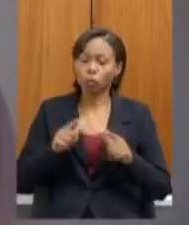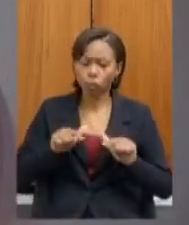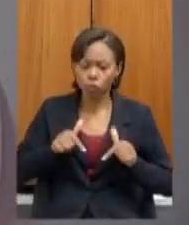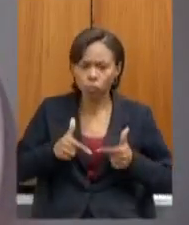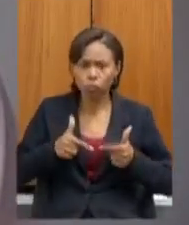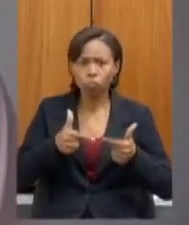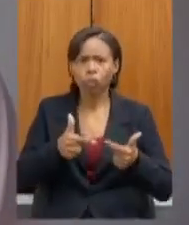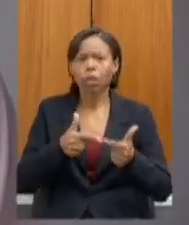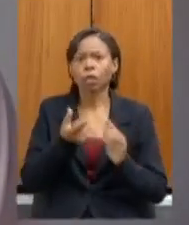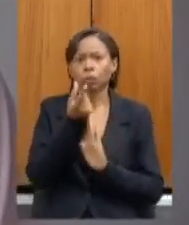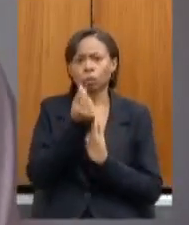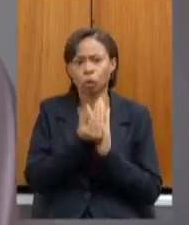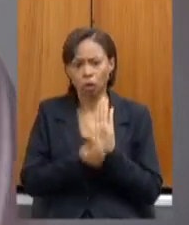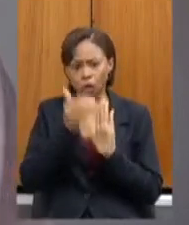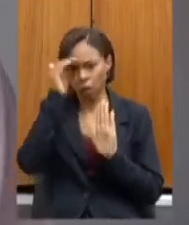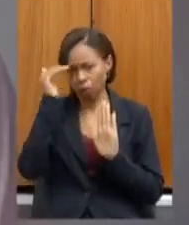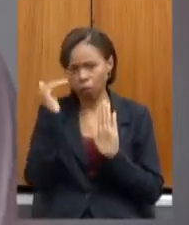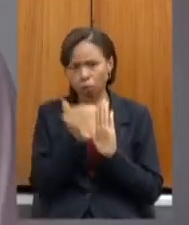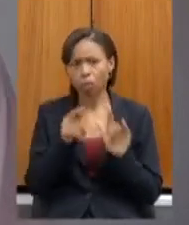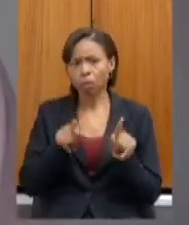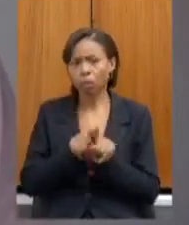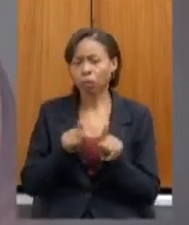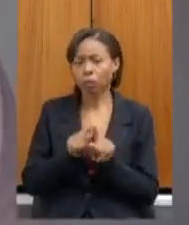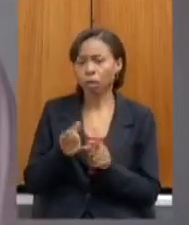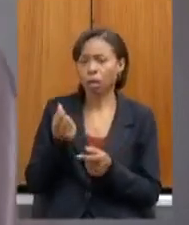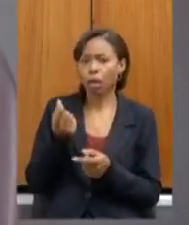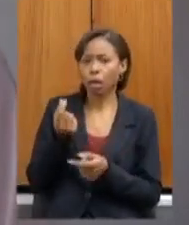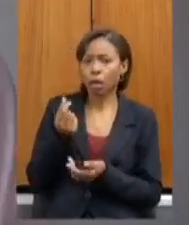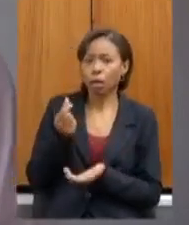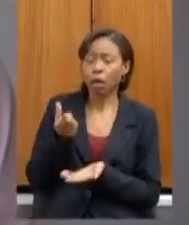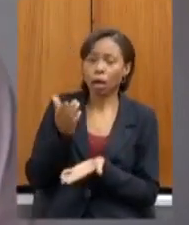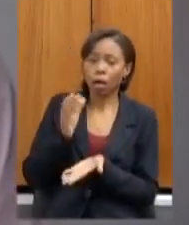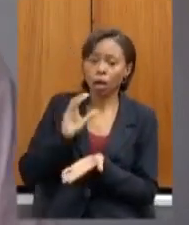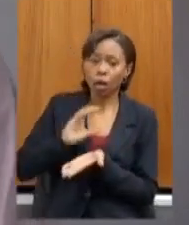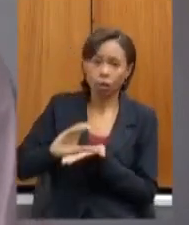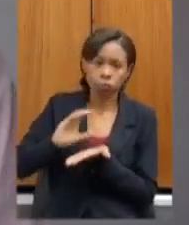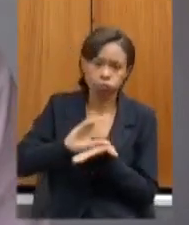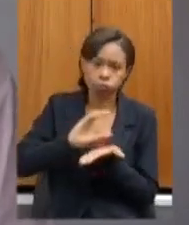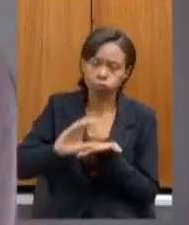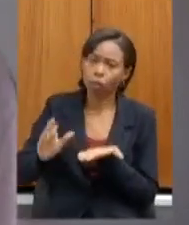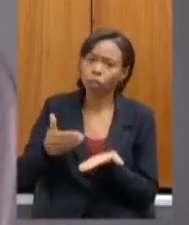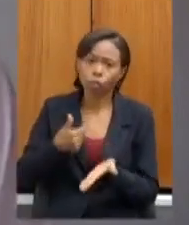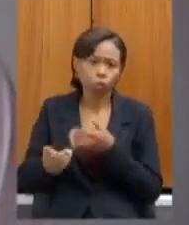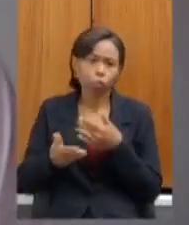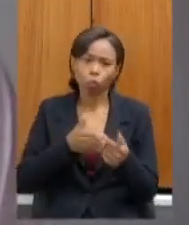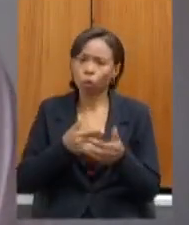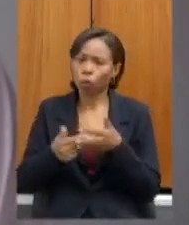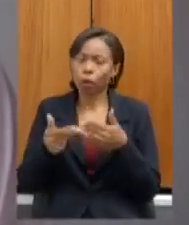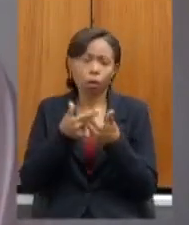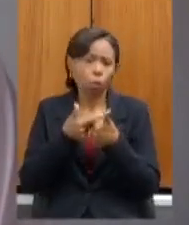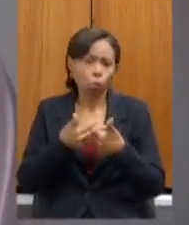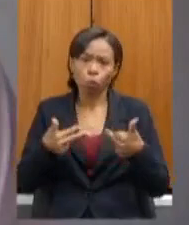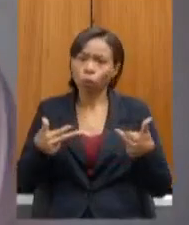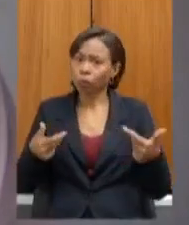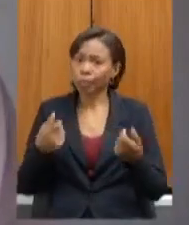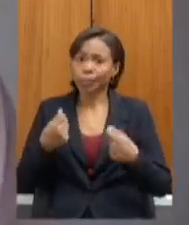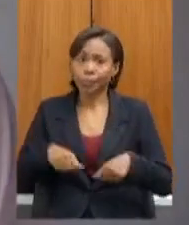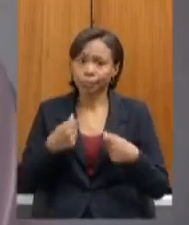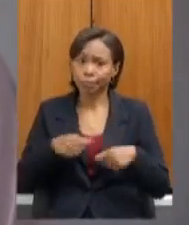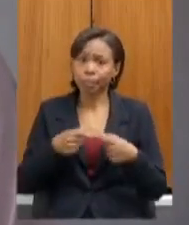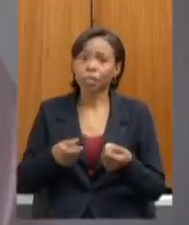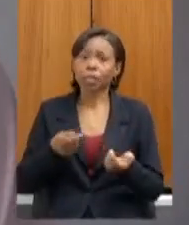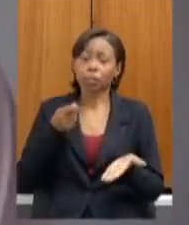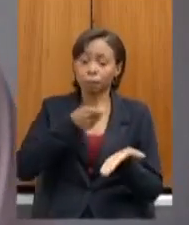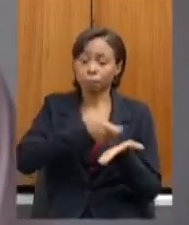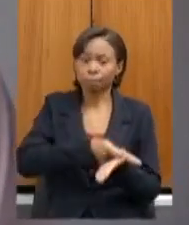refere a execução orçamentária quanto a execução financeira de todo e qualquer disposição disponibilidade de cota